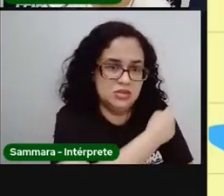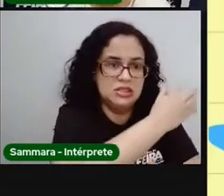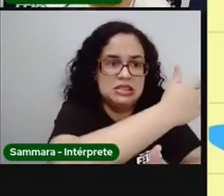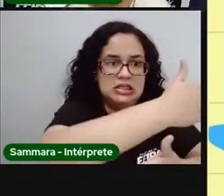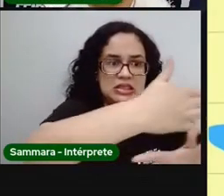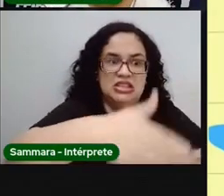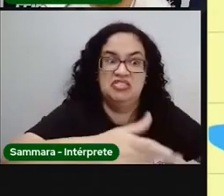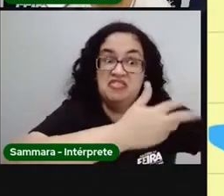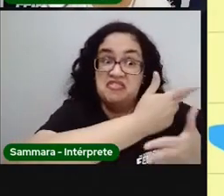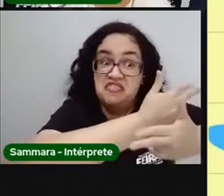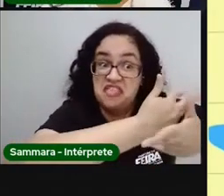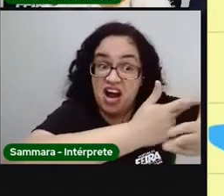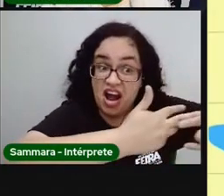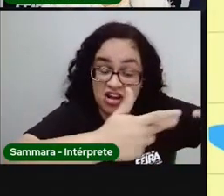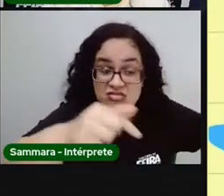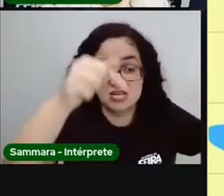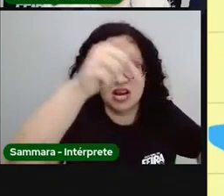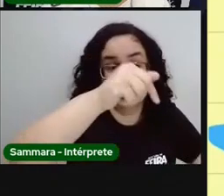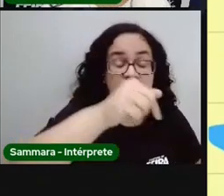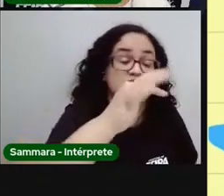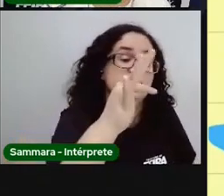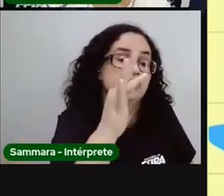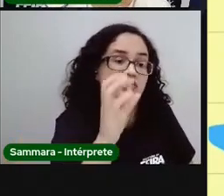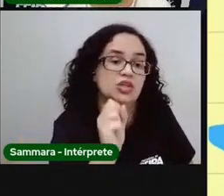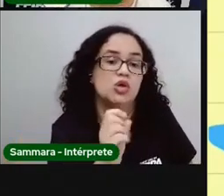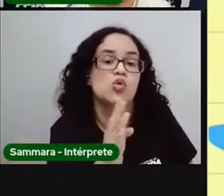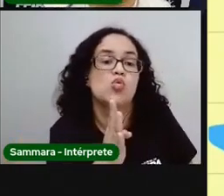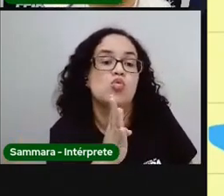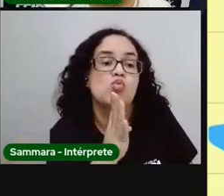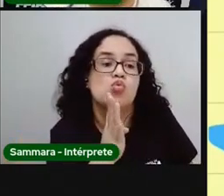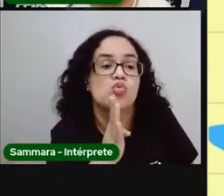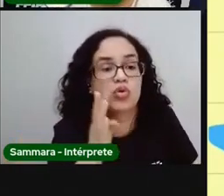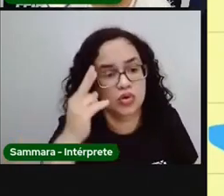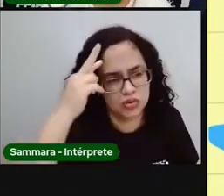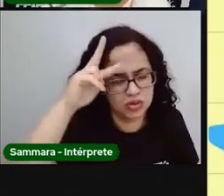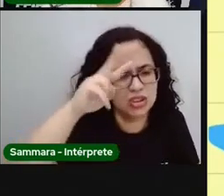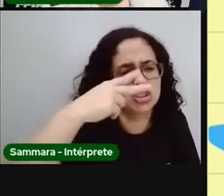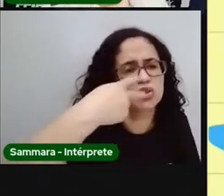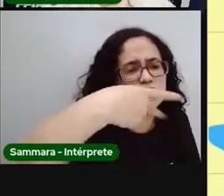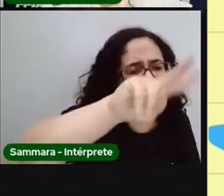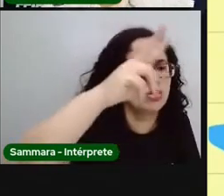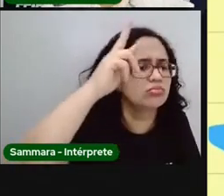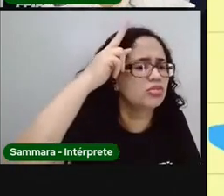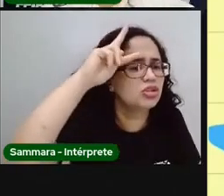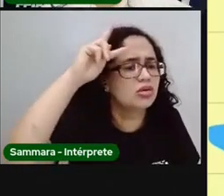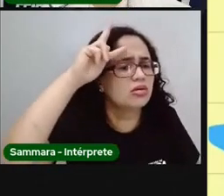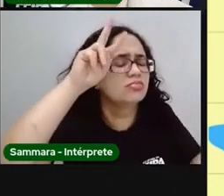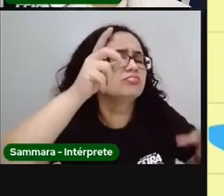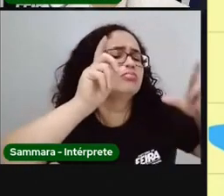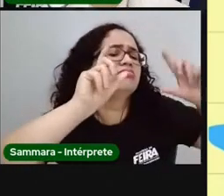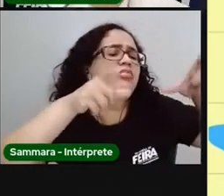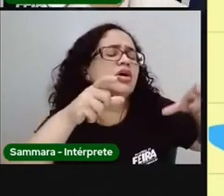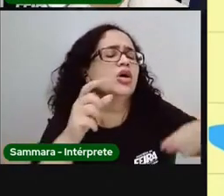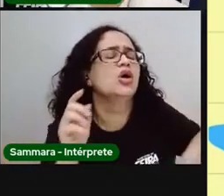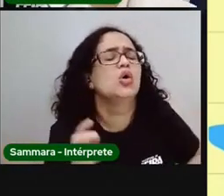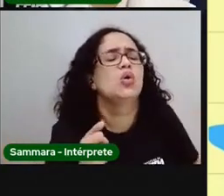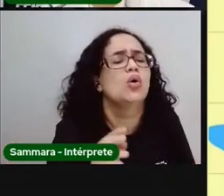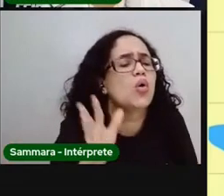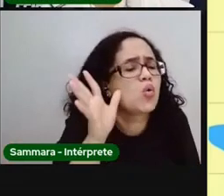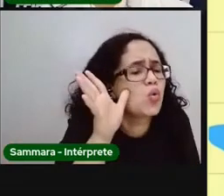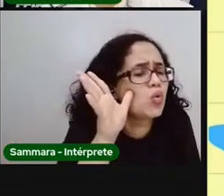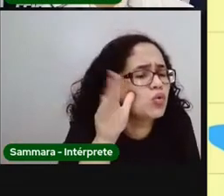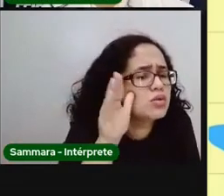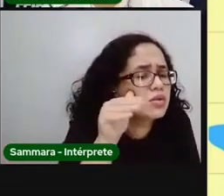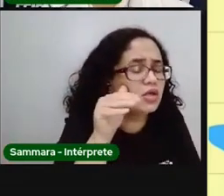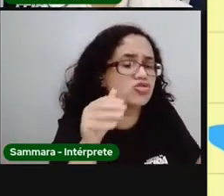muitos! Você conhece a história do seu bairro? Alguém aqui já teve a curiosidade de pesquisar alguma